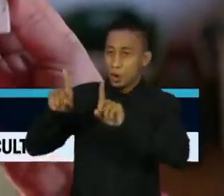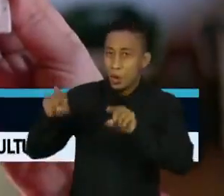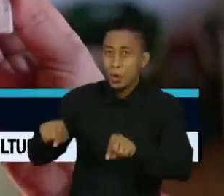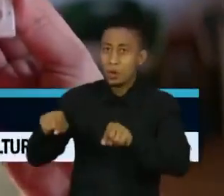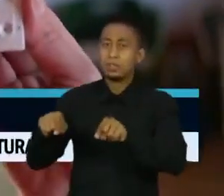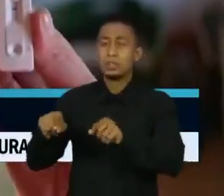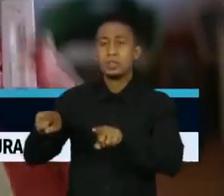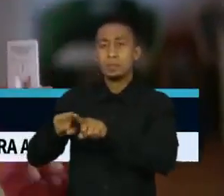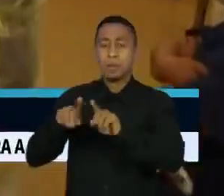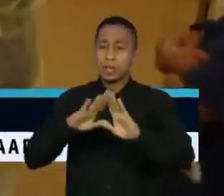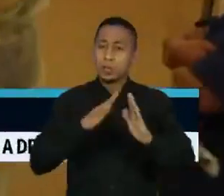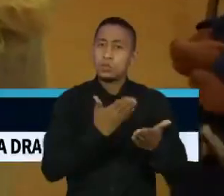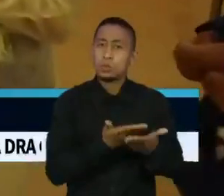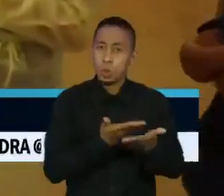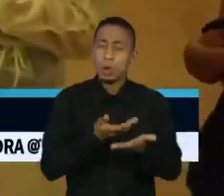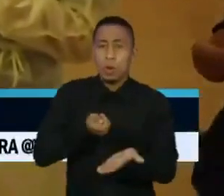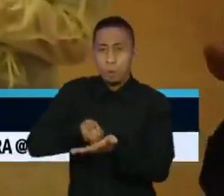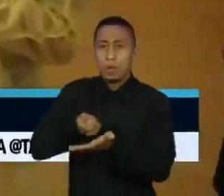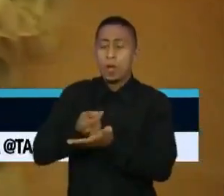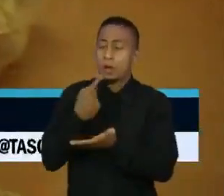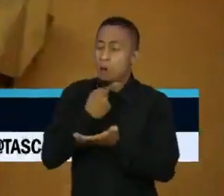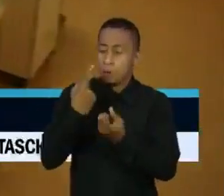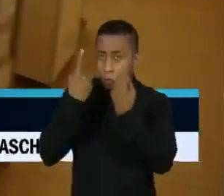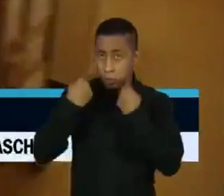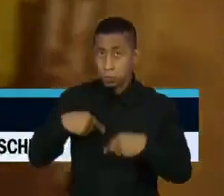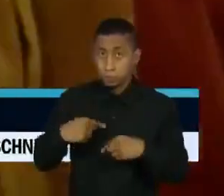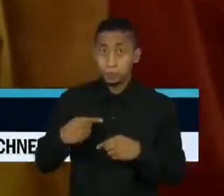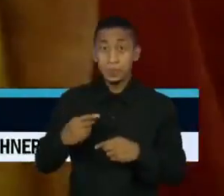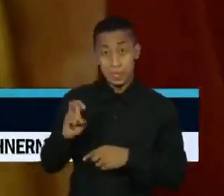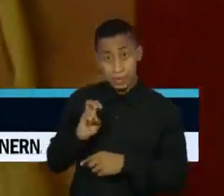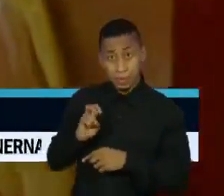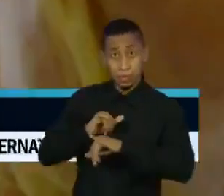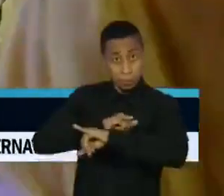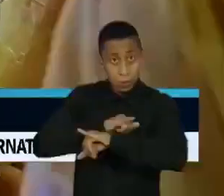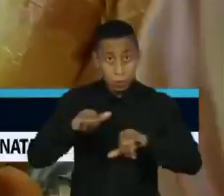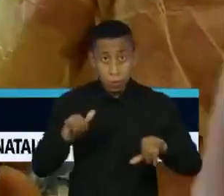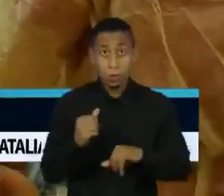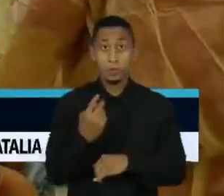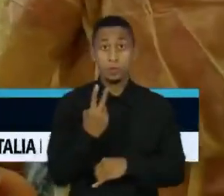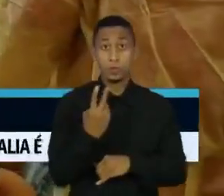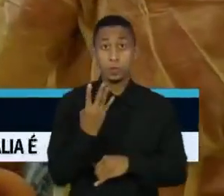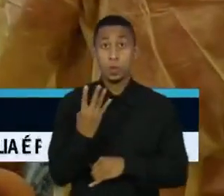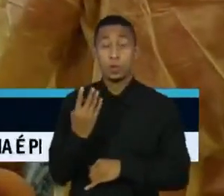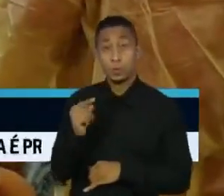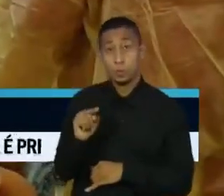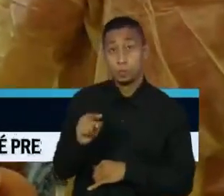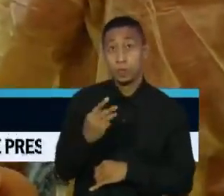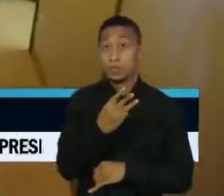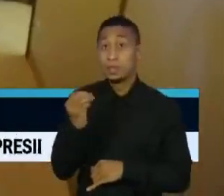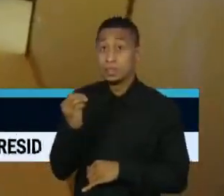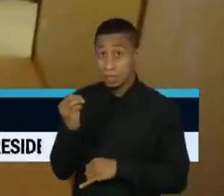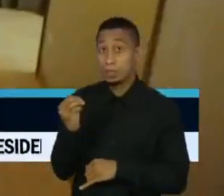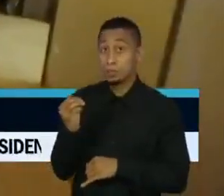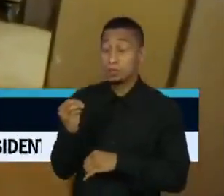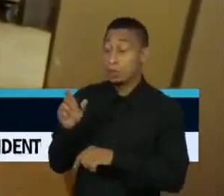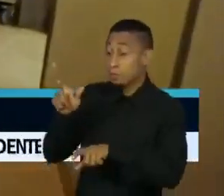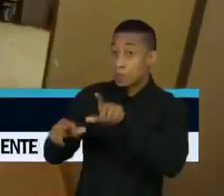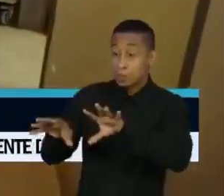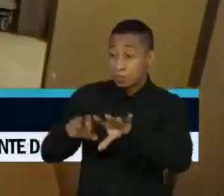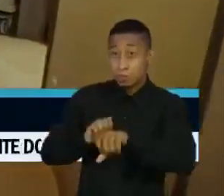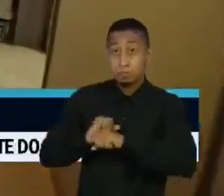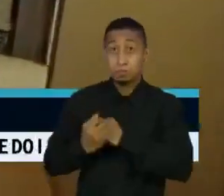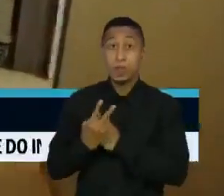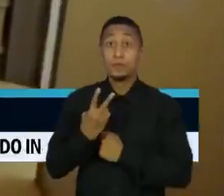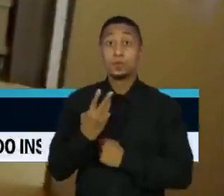distribuídos nas escolas. Nesta quinta-feira, foram anunciados mais 24.300 novos casos em apenas